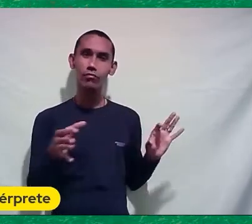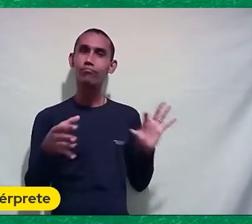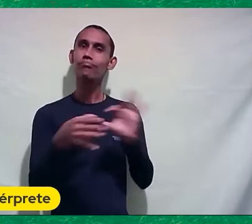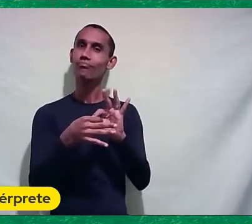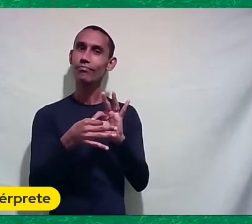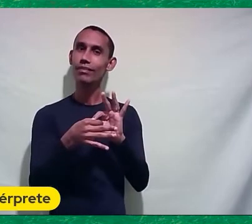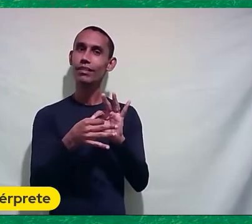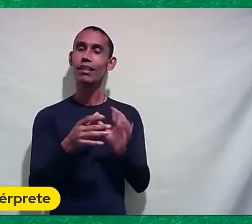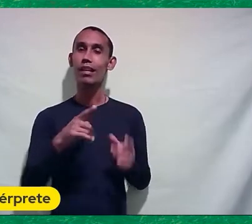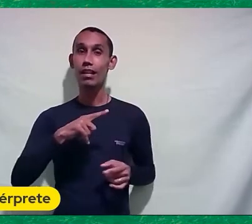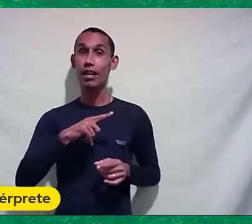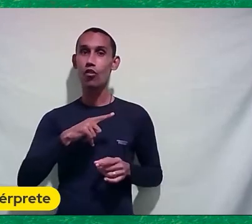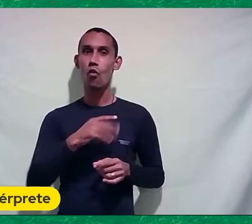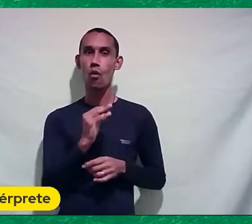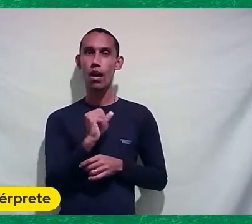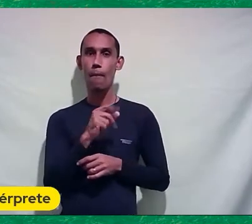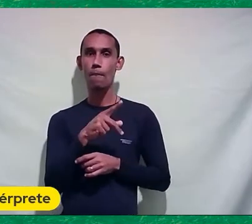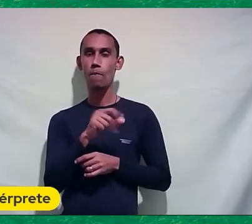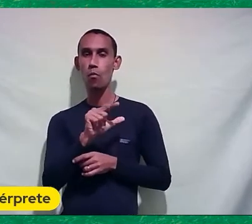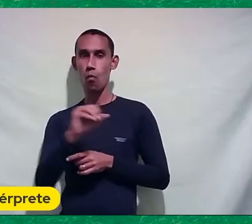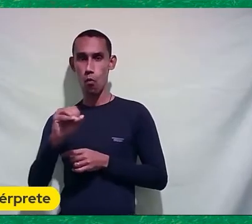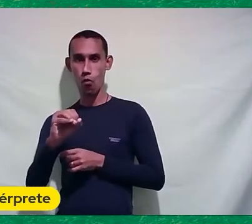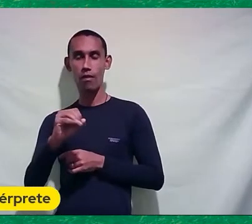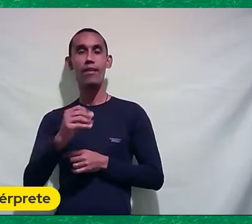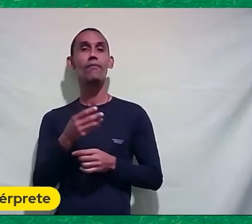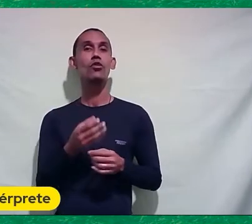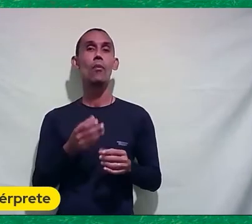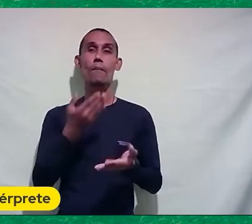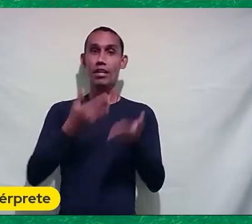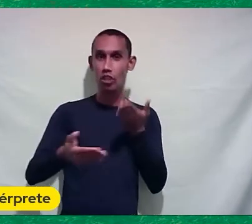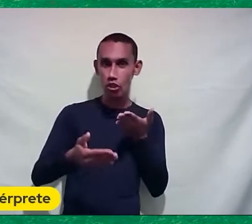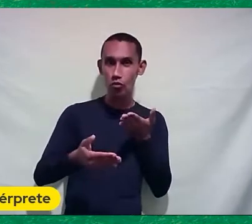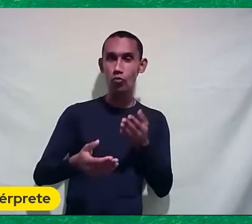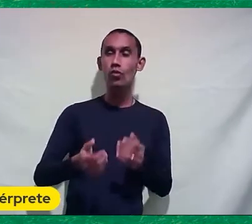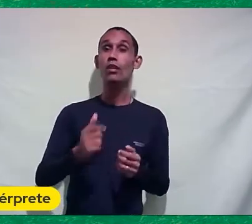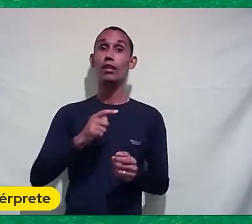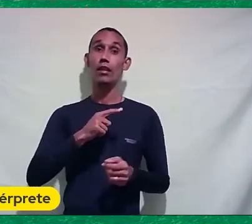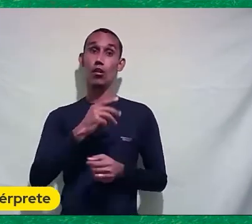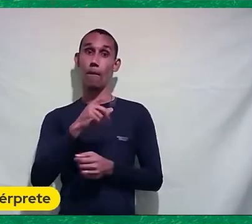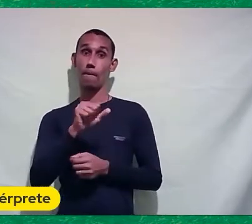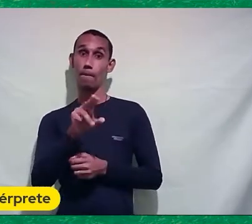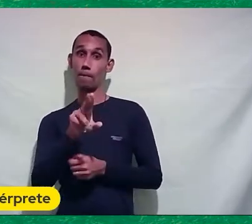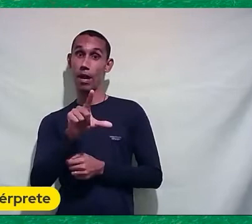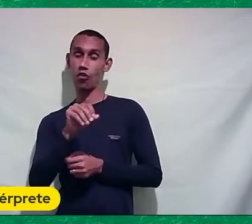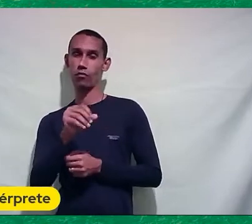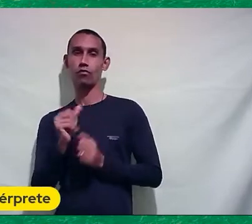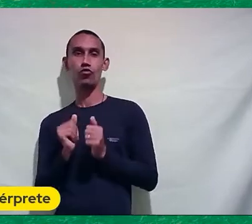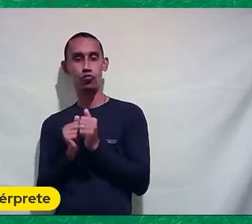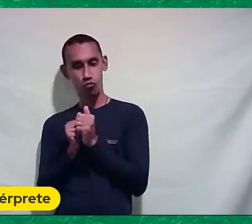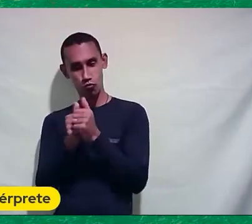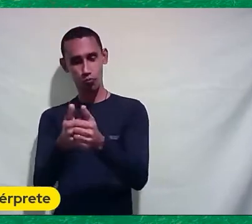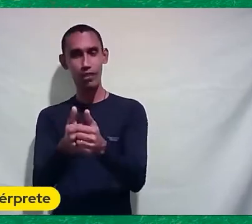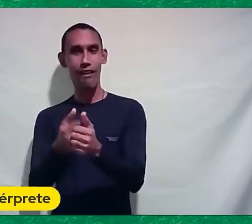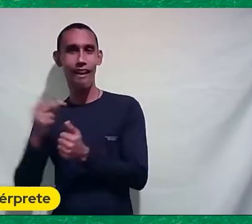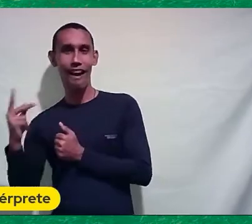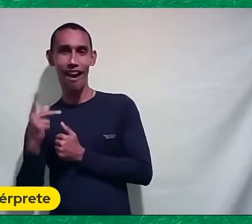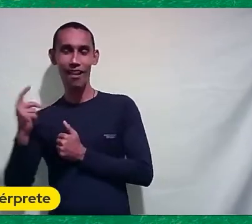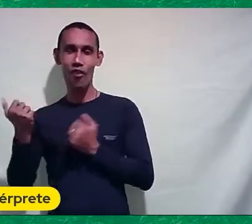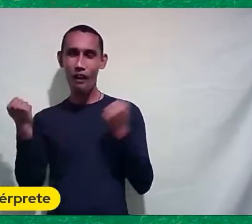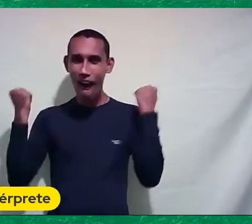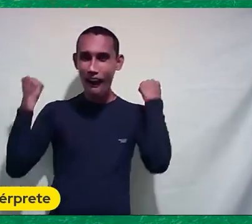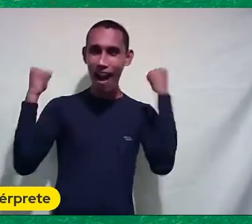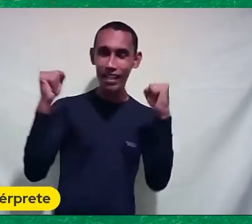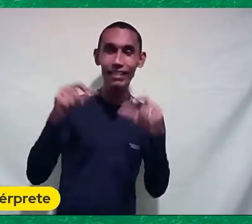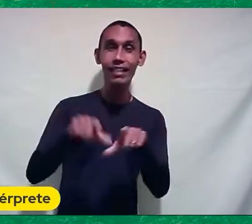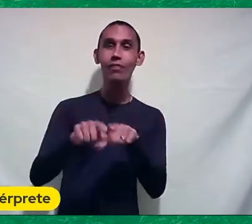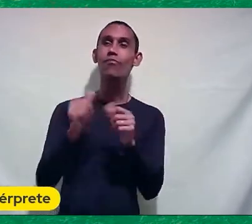falou O Capô Acompanhava Os perdedores E o Paulo Sérgio Sérgio Acompanhava Os vencedores Daquele cada partida